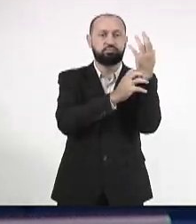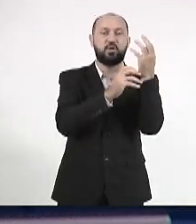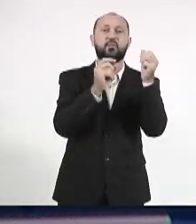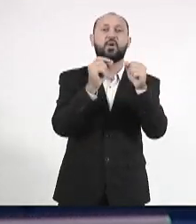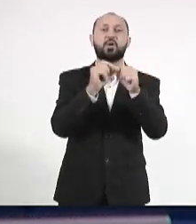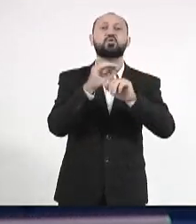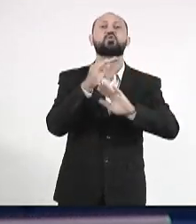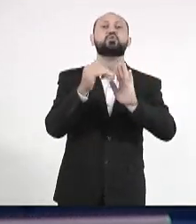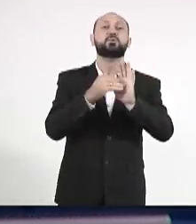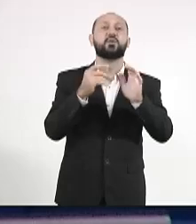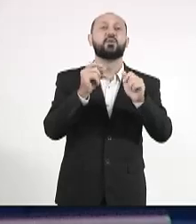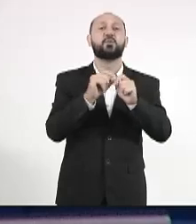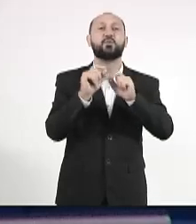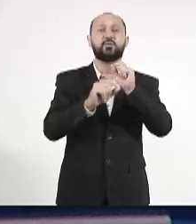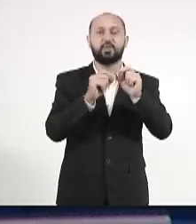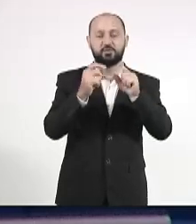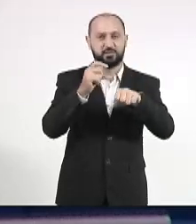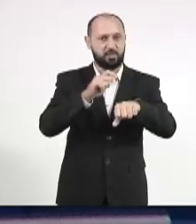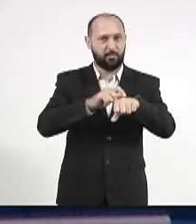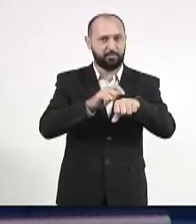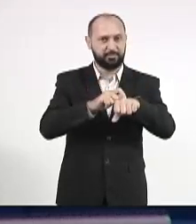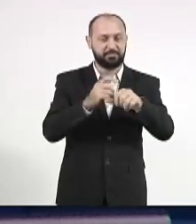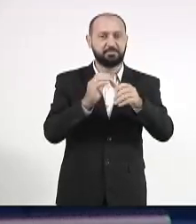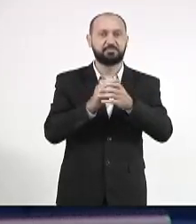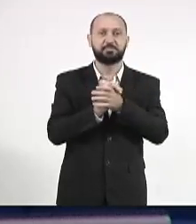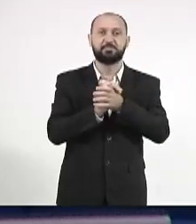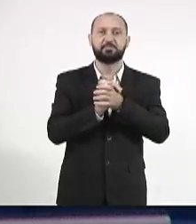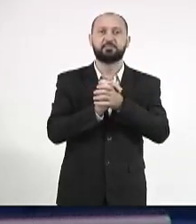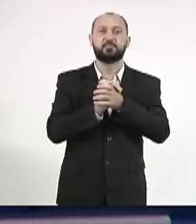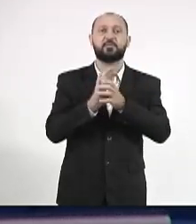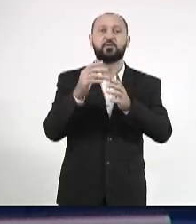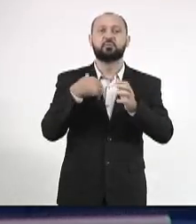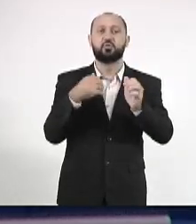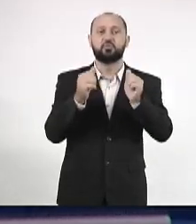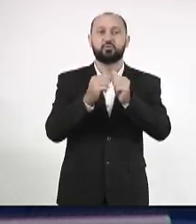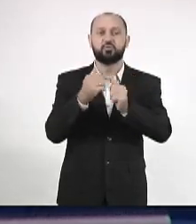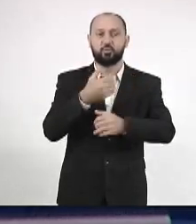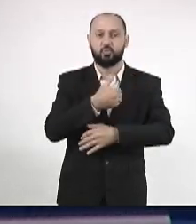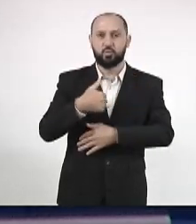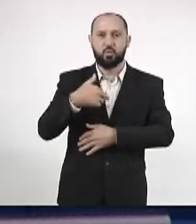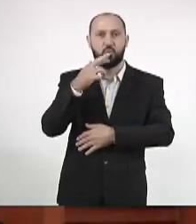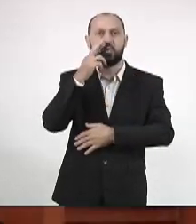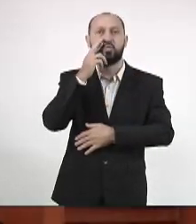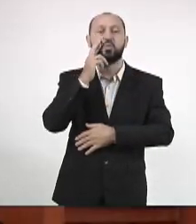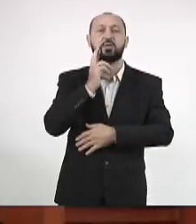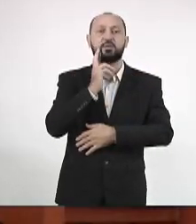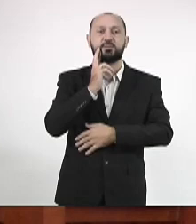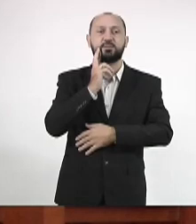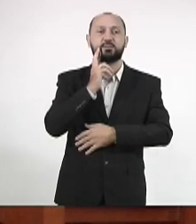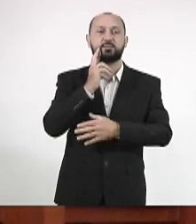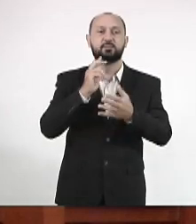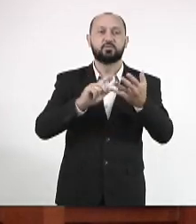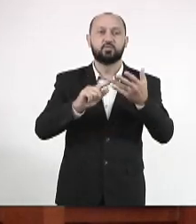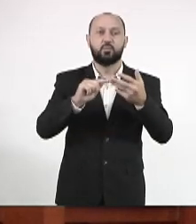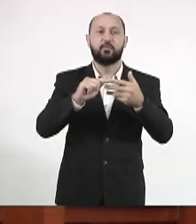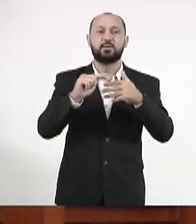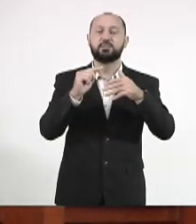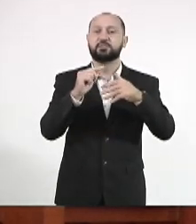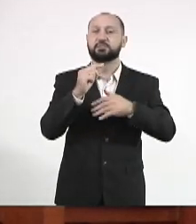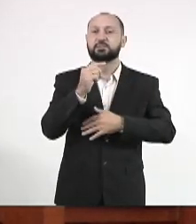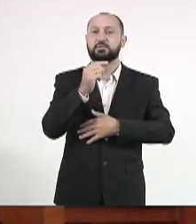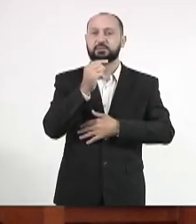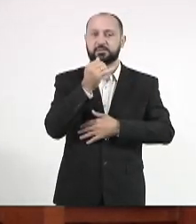tudo. E acaba deixando essa situação. Eu estive com o governador Eduardo Riedel, com várias operadoras,